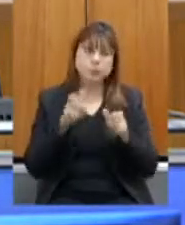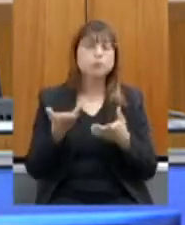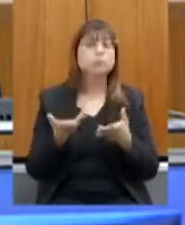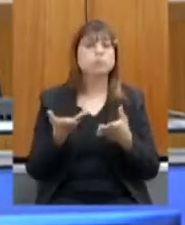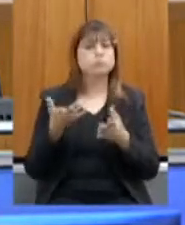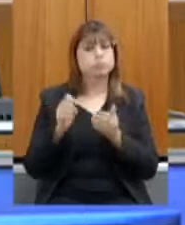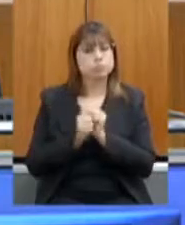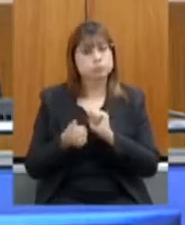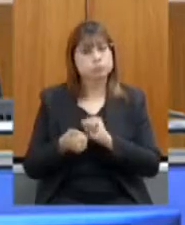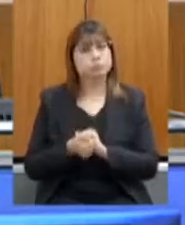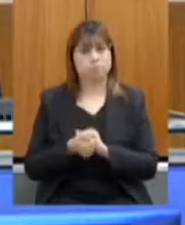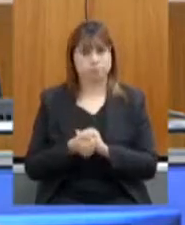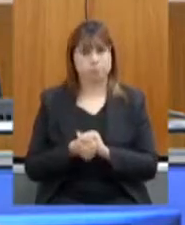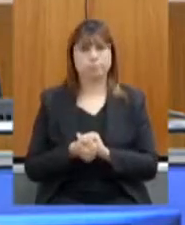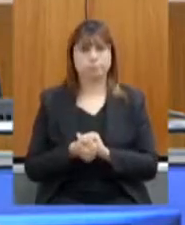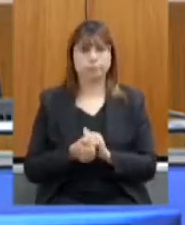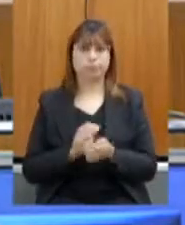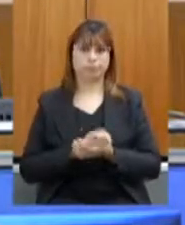procuram por isso